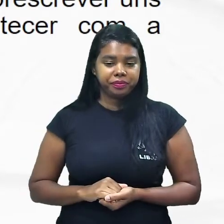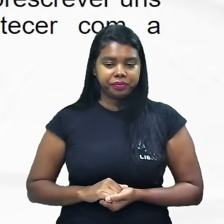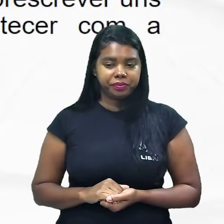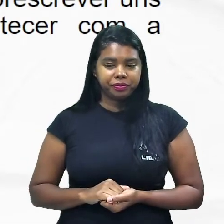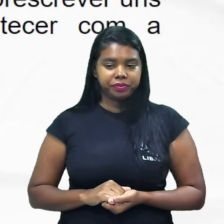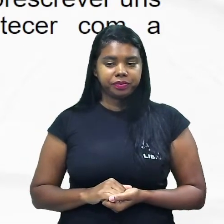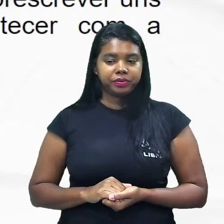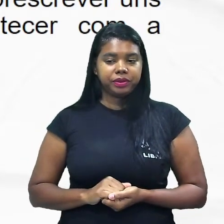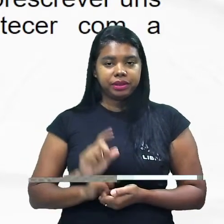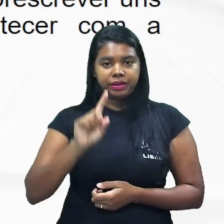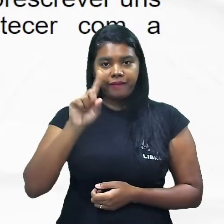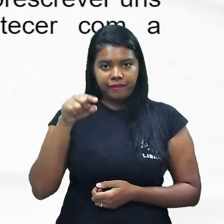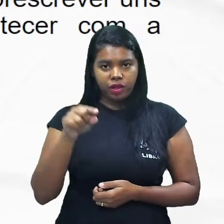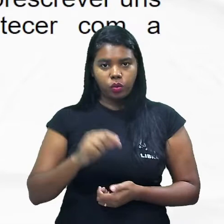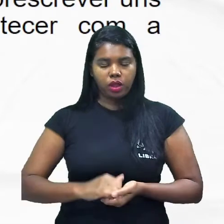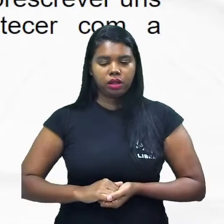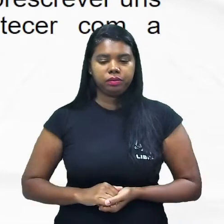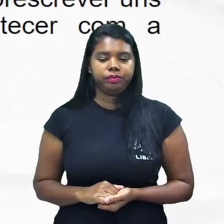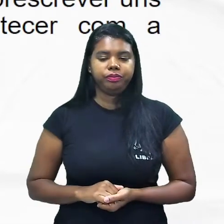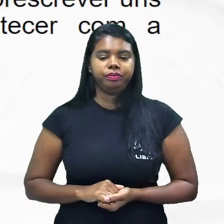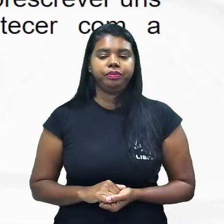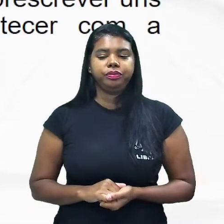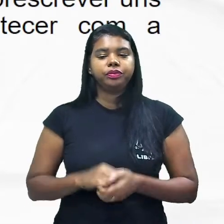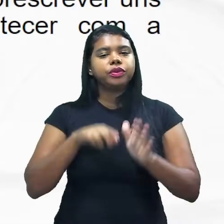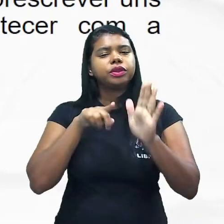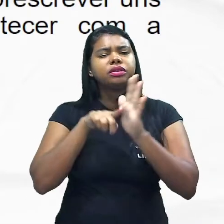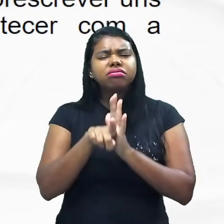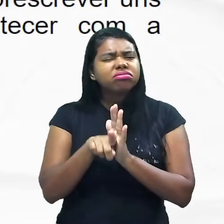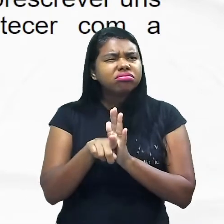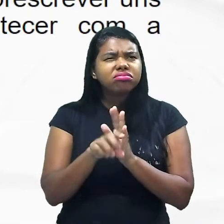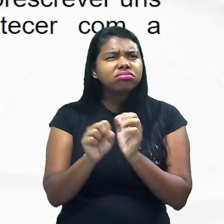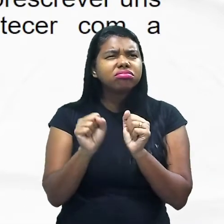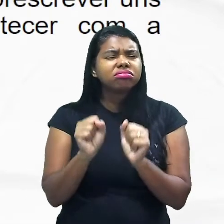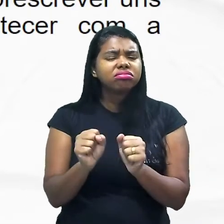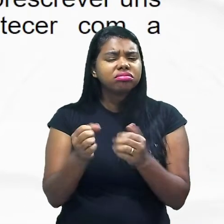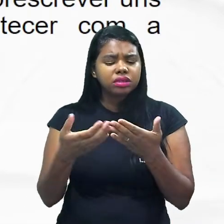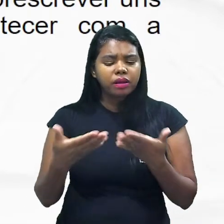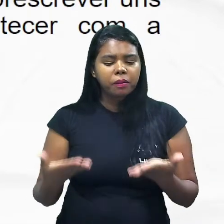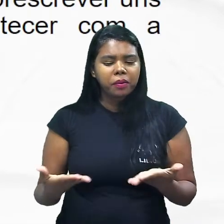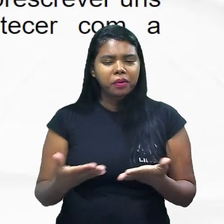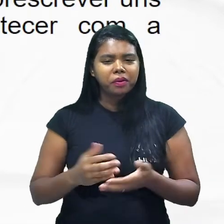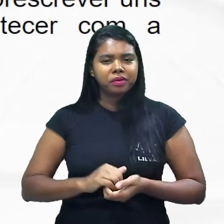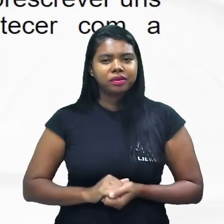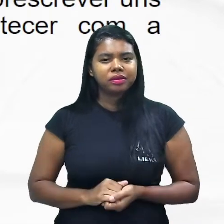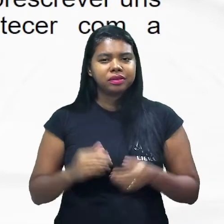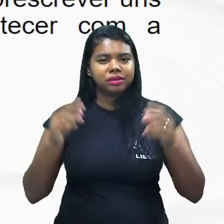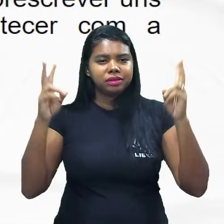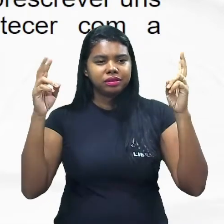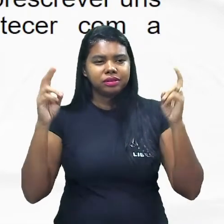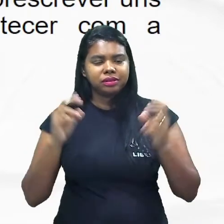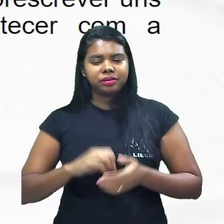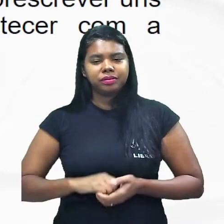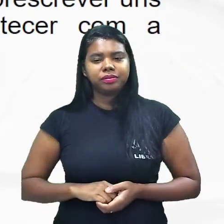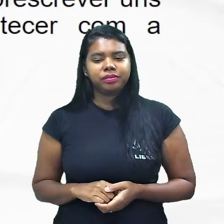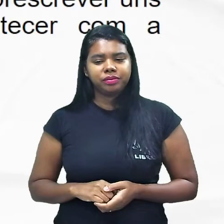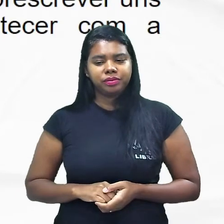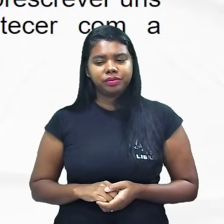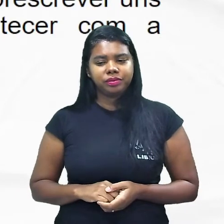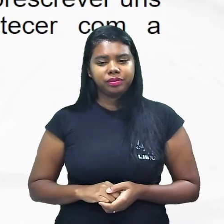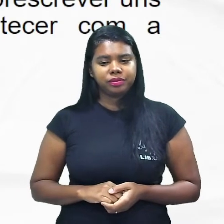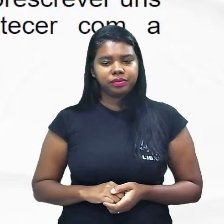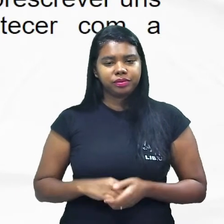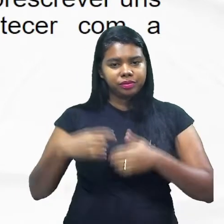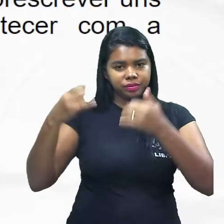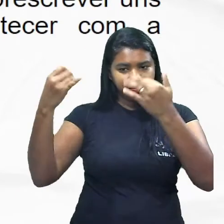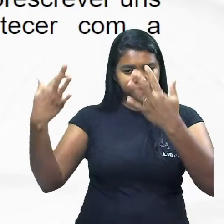joga entre vírgulas então isso é uma pergunta que ele poderia fazer na hora da prova o termo entre vírgulas aí é um aposto